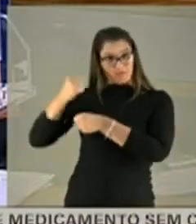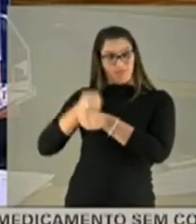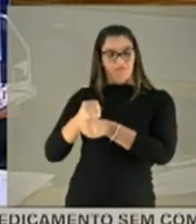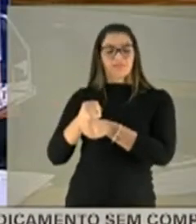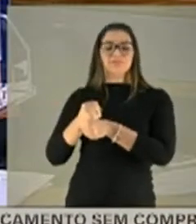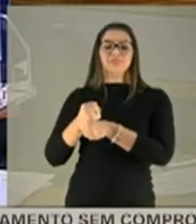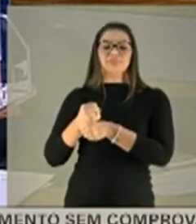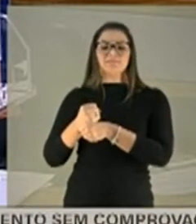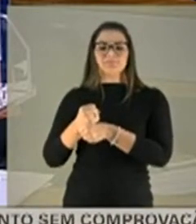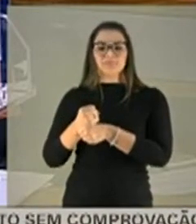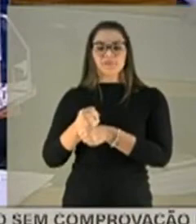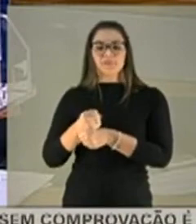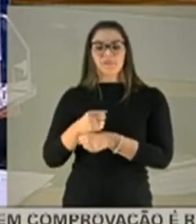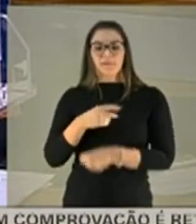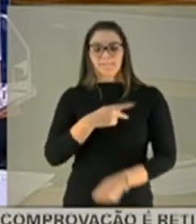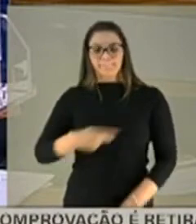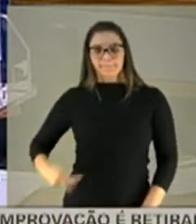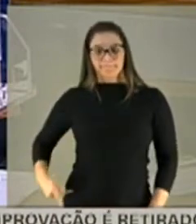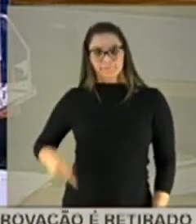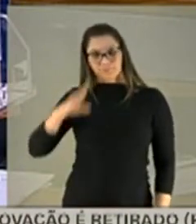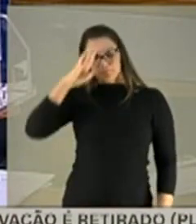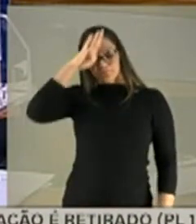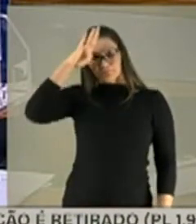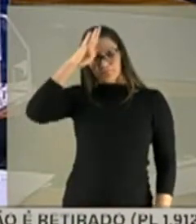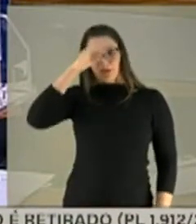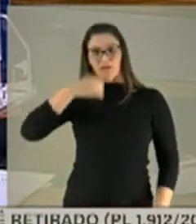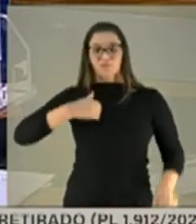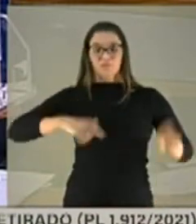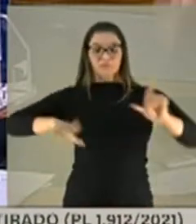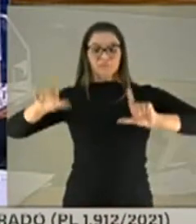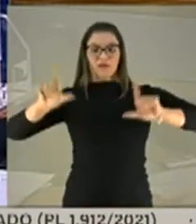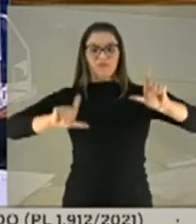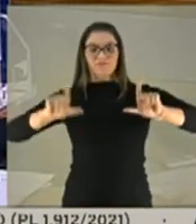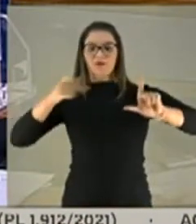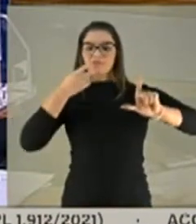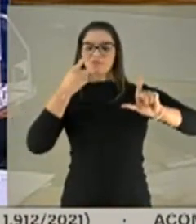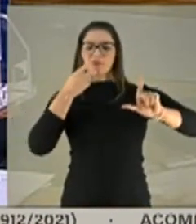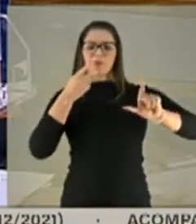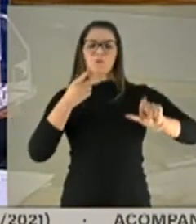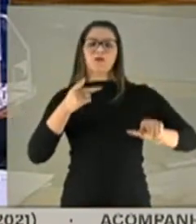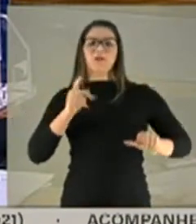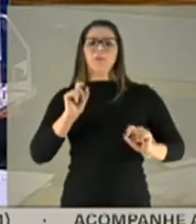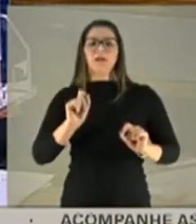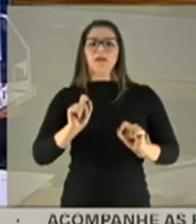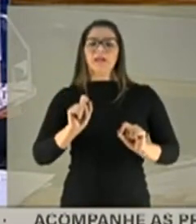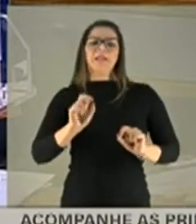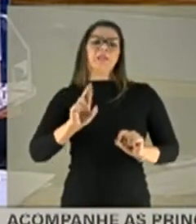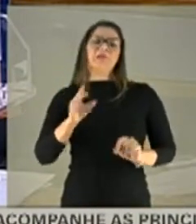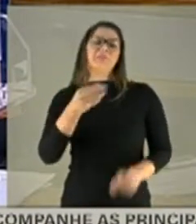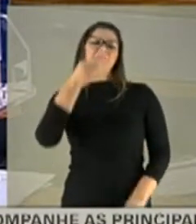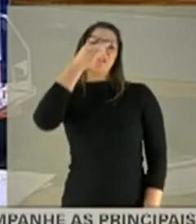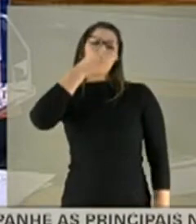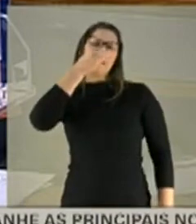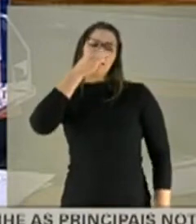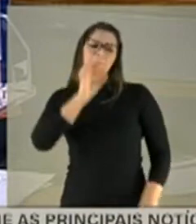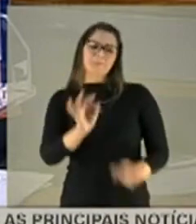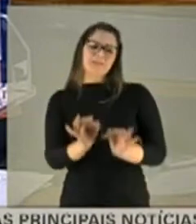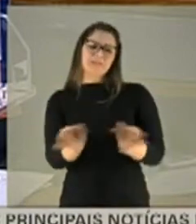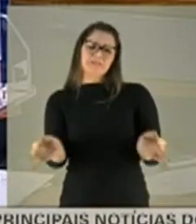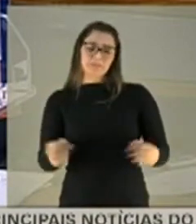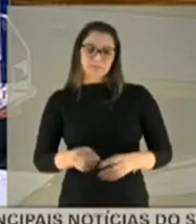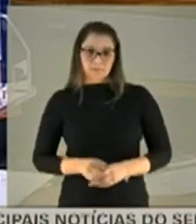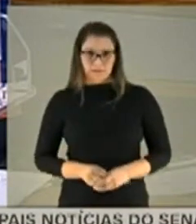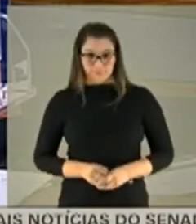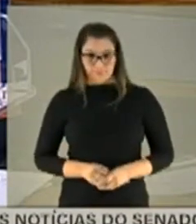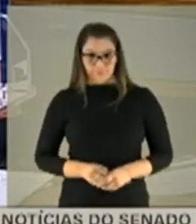Sua Excelência, o presidente da República, usou cadeia de rádio e televisão e disse que tudo não passava de uma gripezinha. O depoimento, doutora